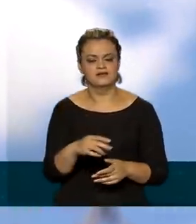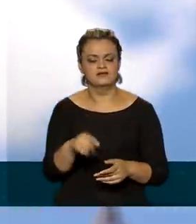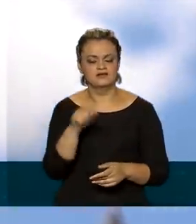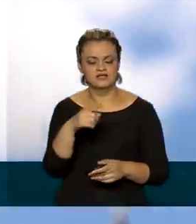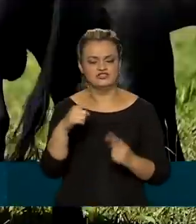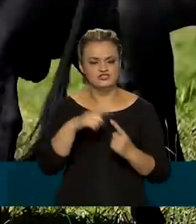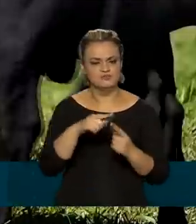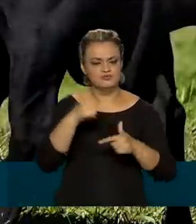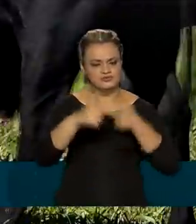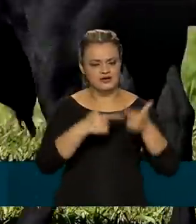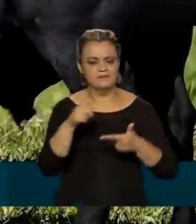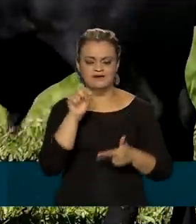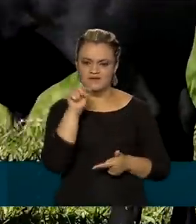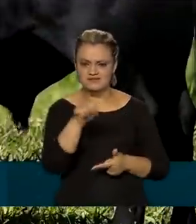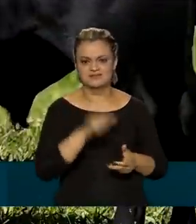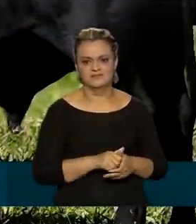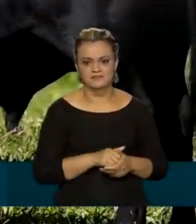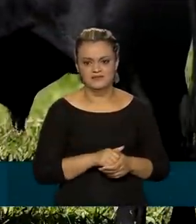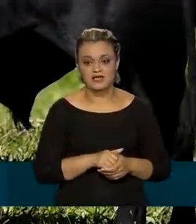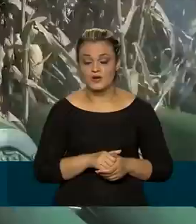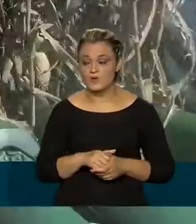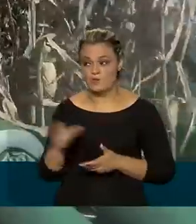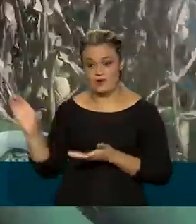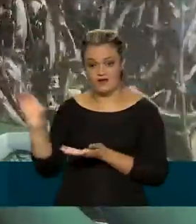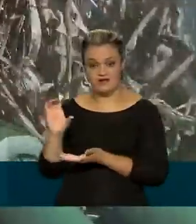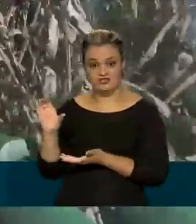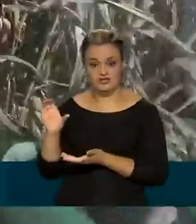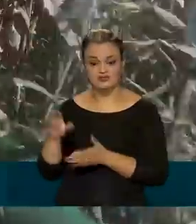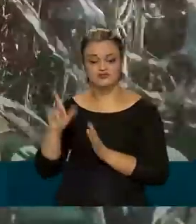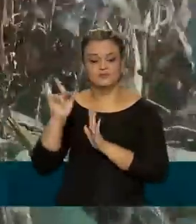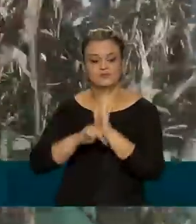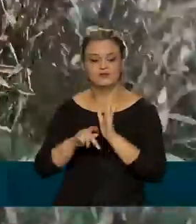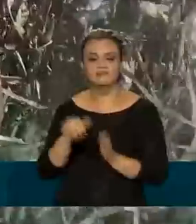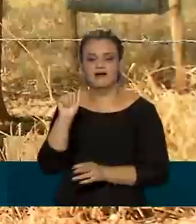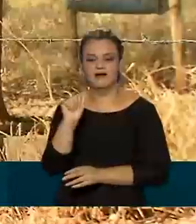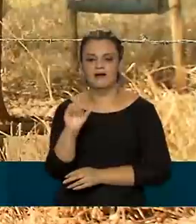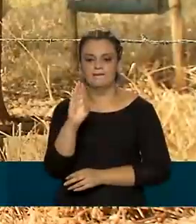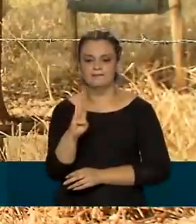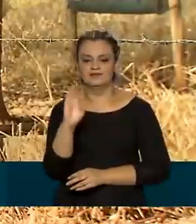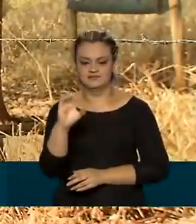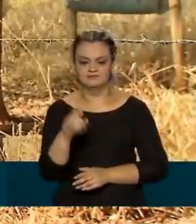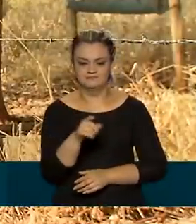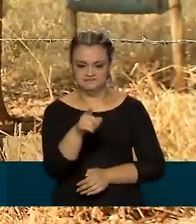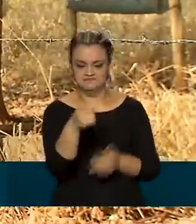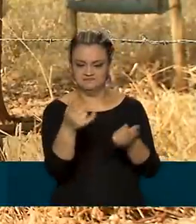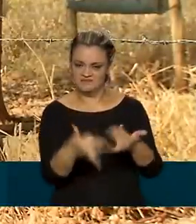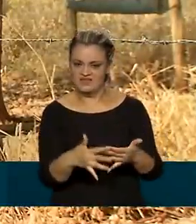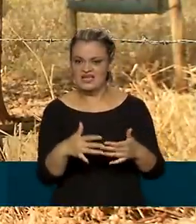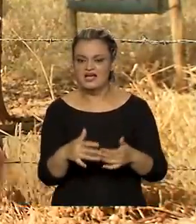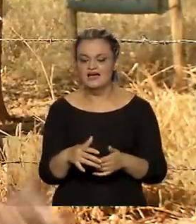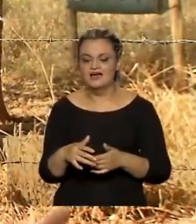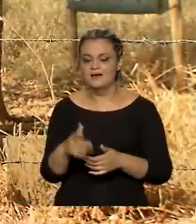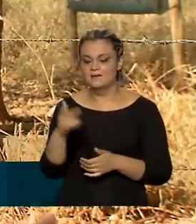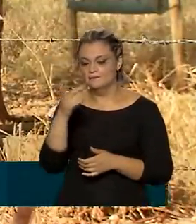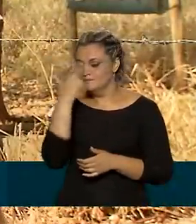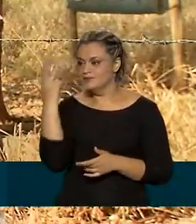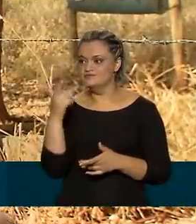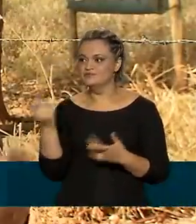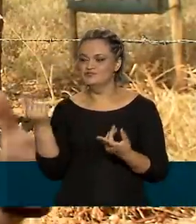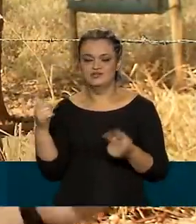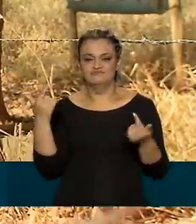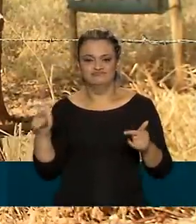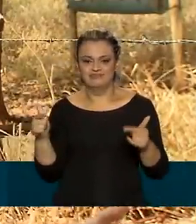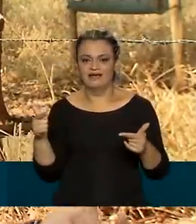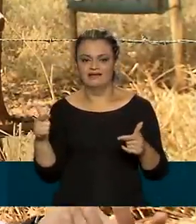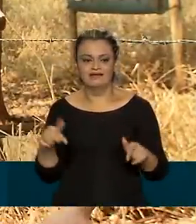cultivo no país, por meio da linha de crédito do programa ABC. Muitas vezes o produtor se encontra descapitalizado